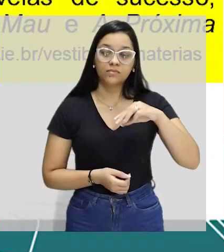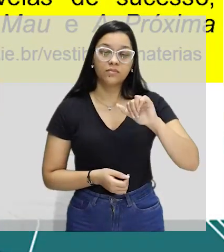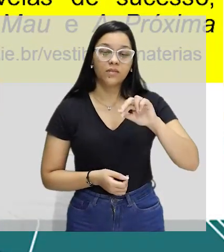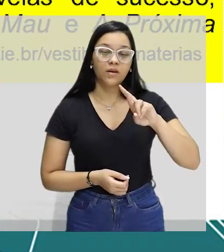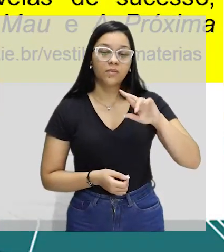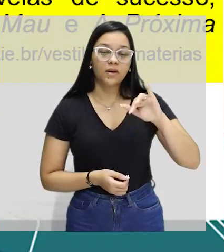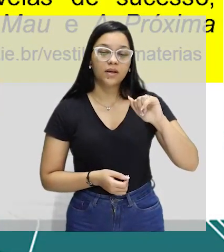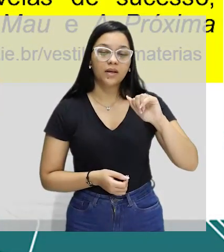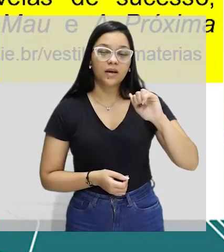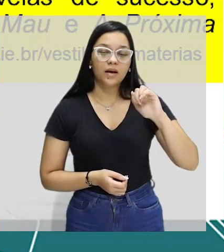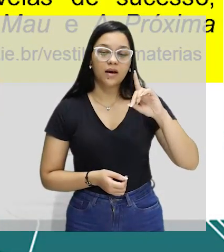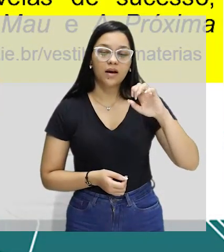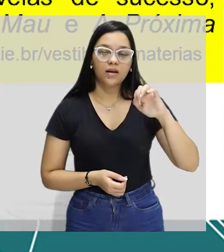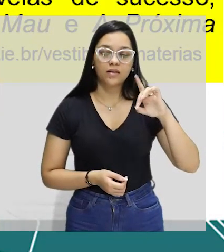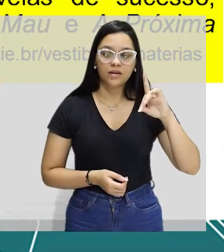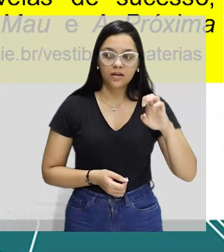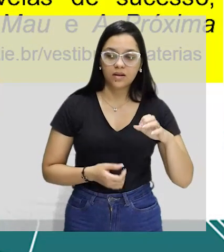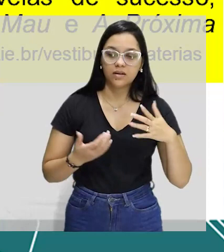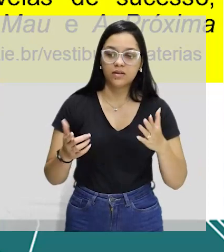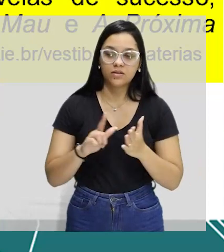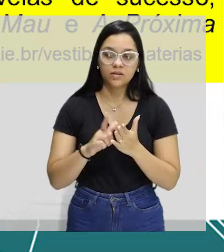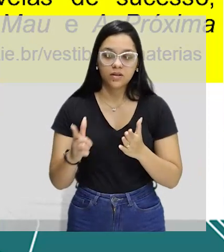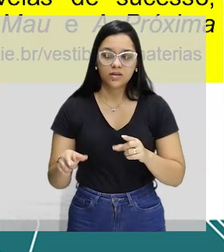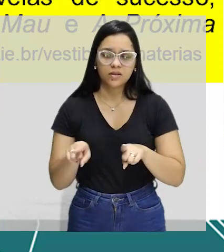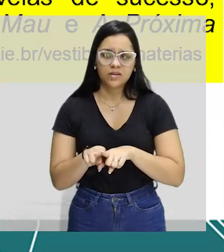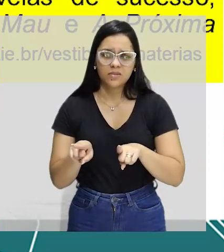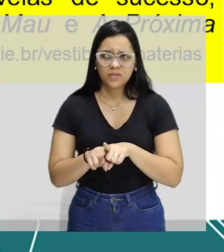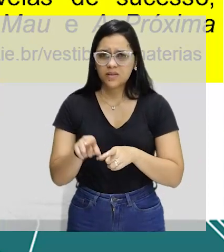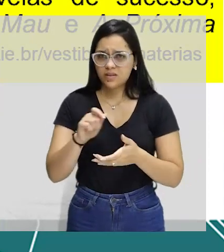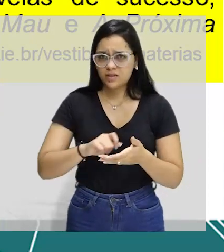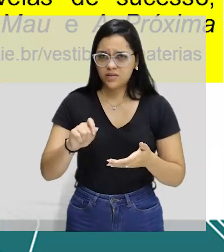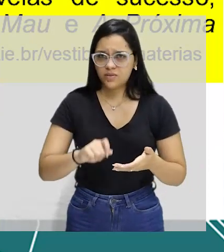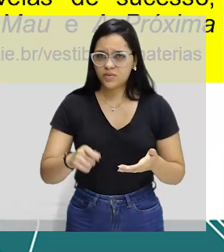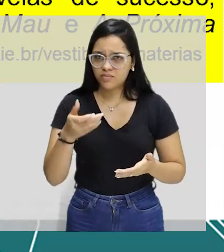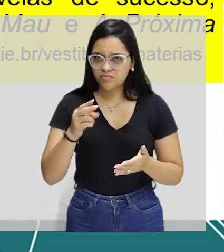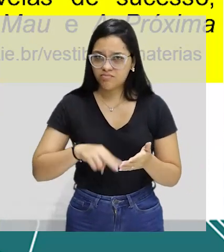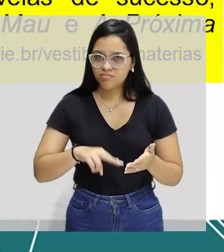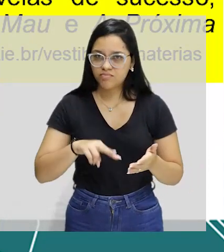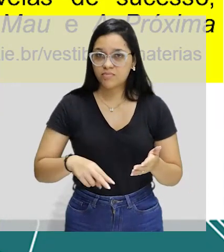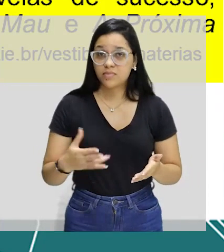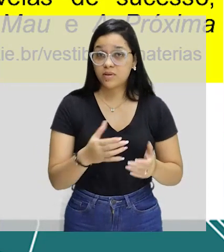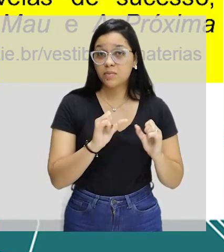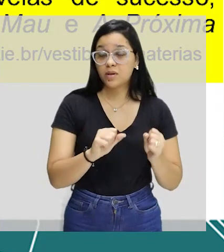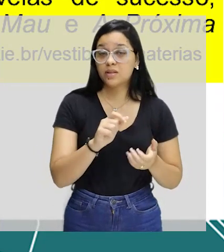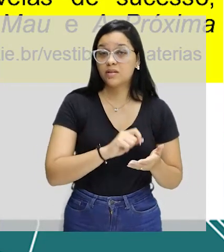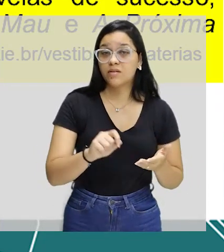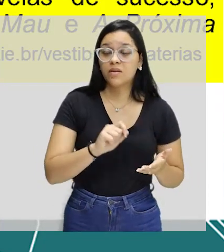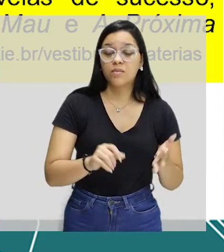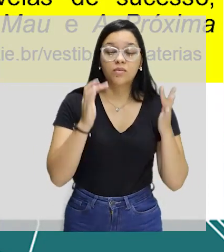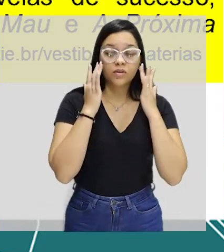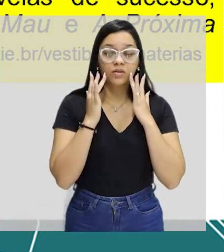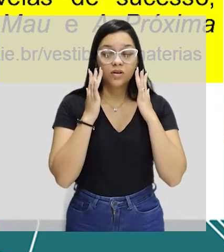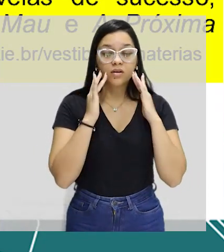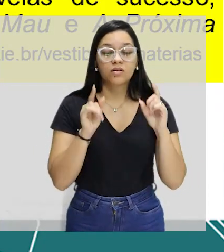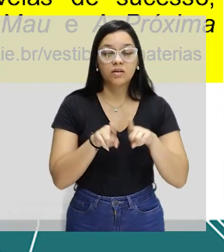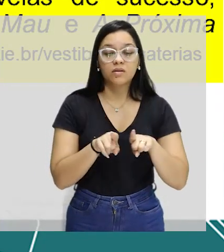Adelaide Amaral, jornalista, editora, escritora, escreveu tanto para o teatro quanto para novelas, que na verdade o